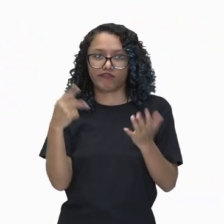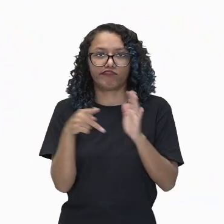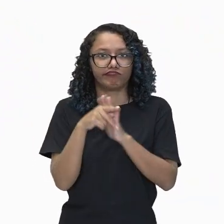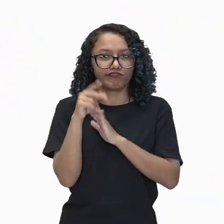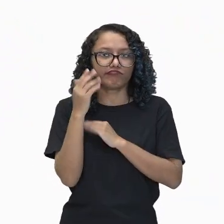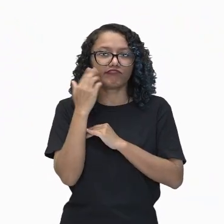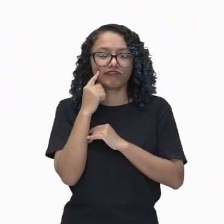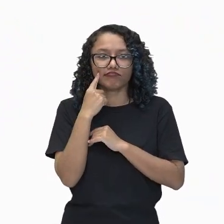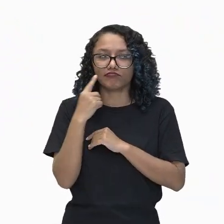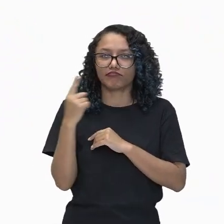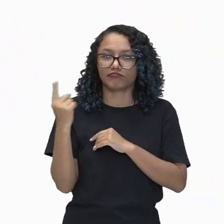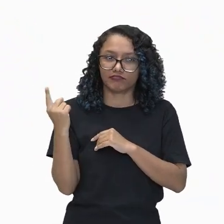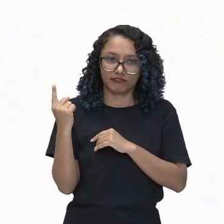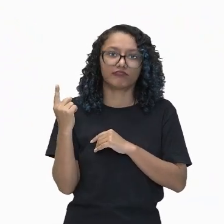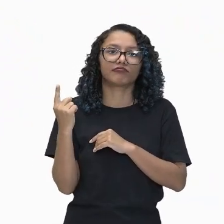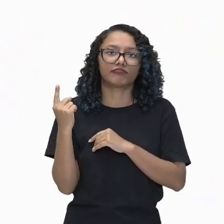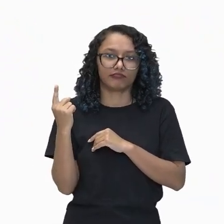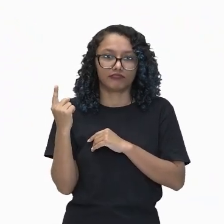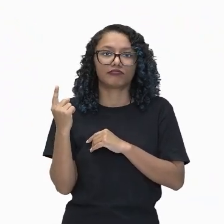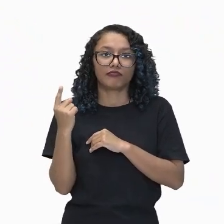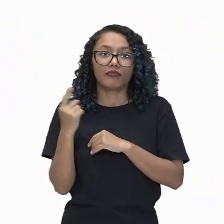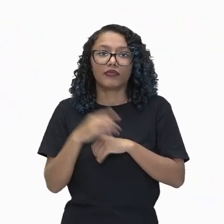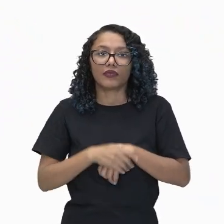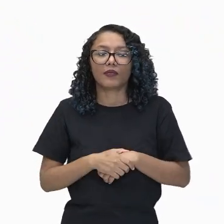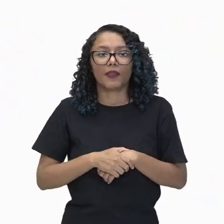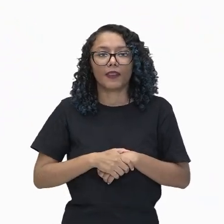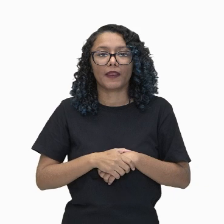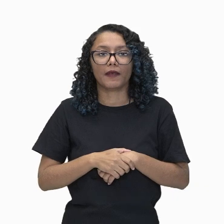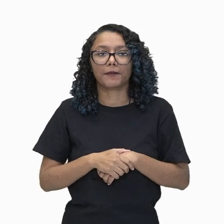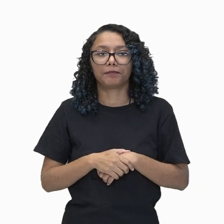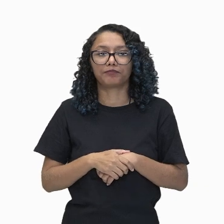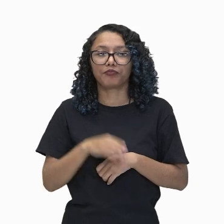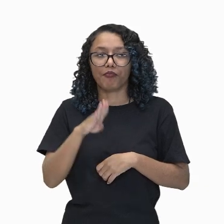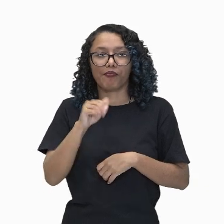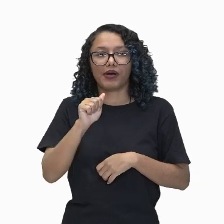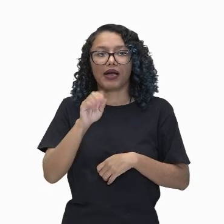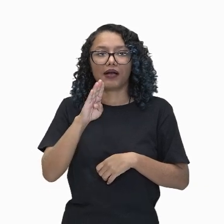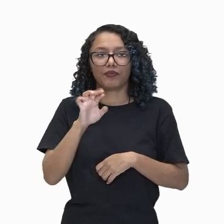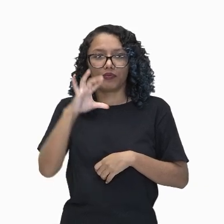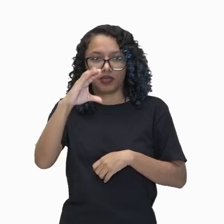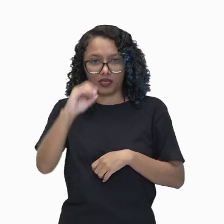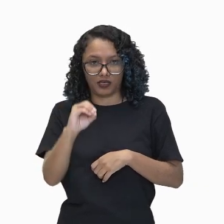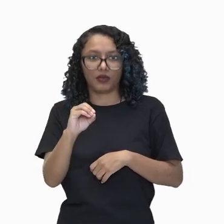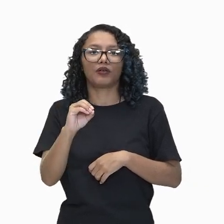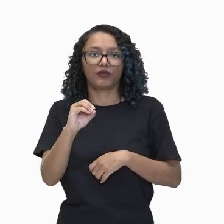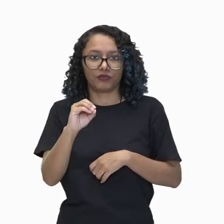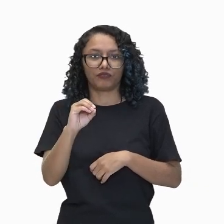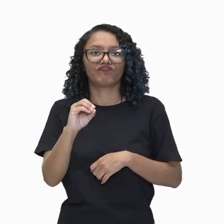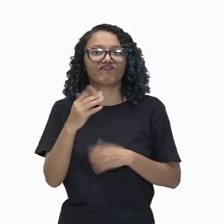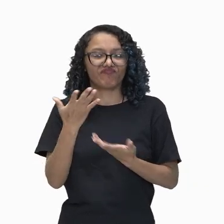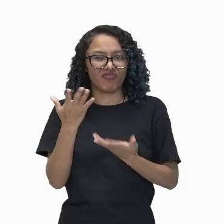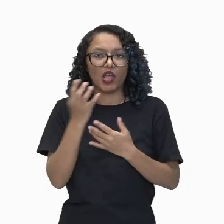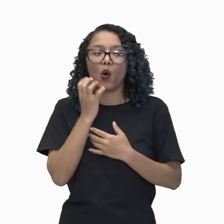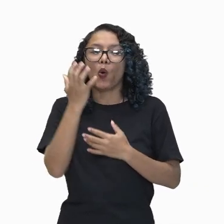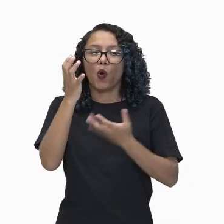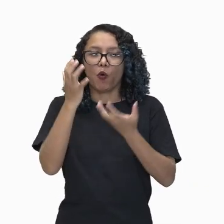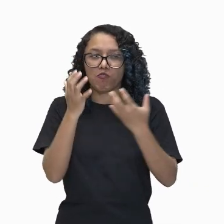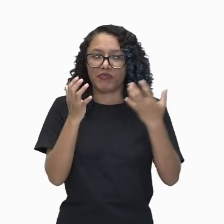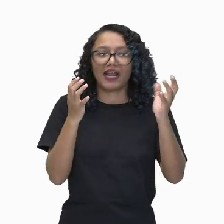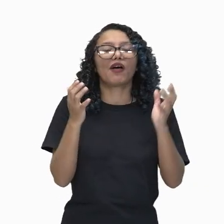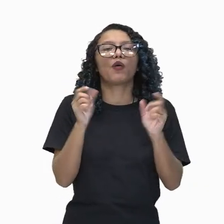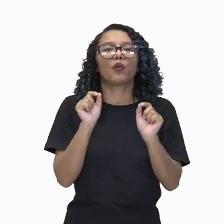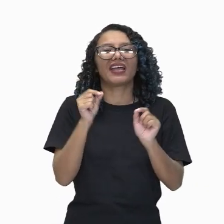Então, aqui nós temos o Barbeiro de Sevilha, que é considerada uma das óperas mais